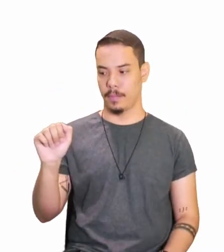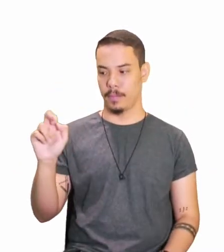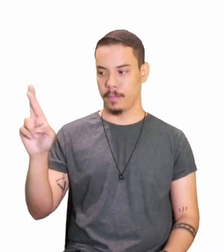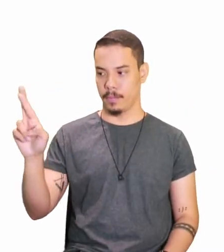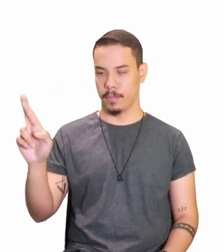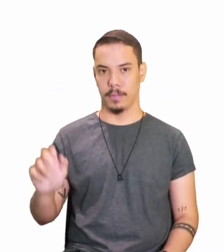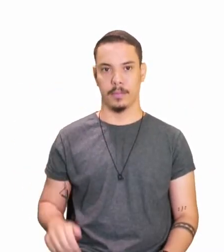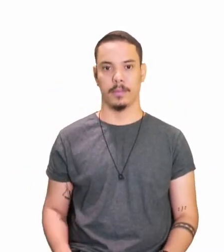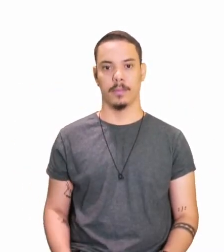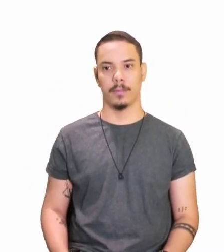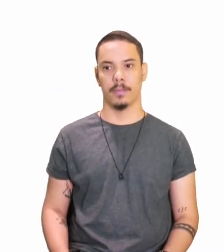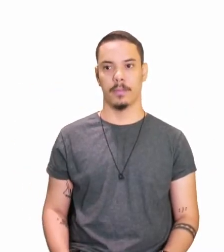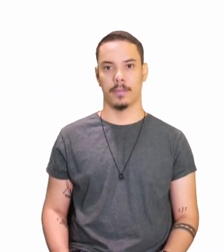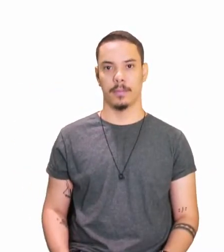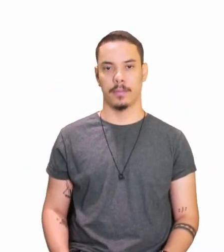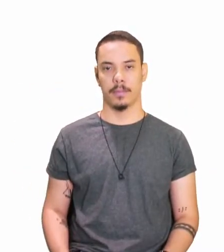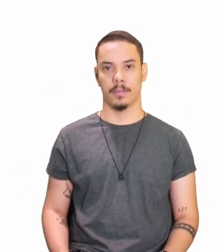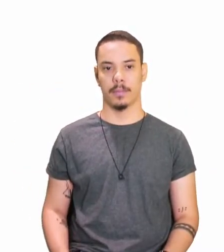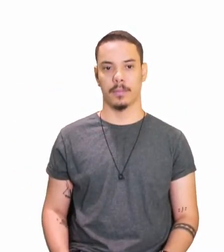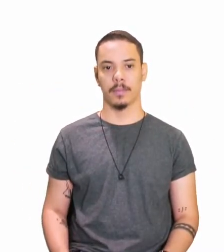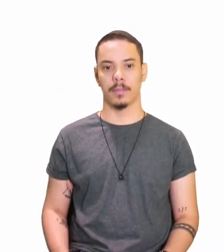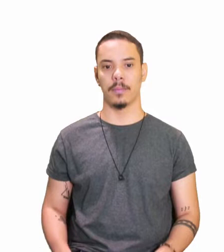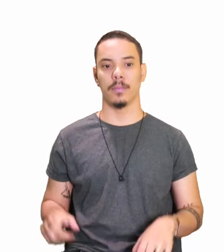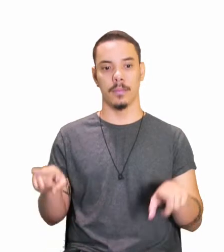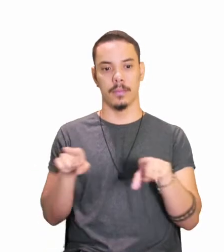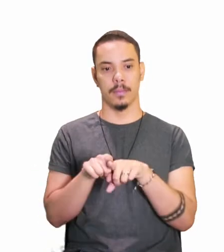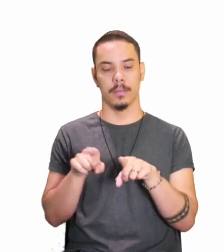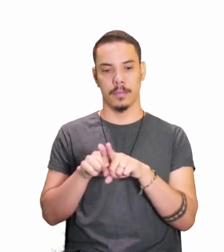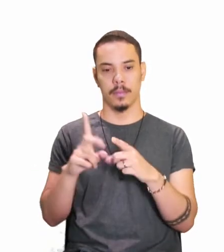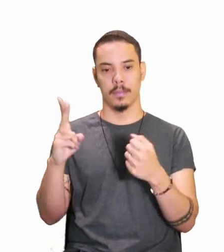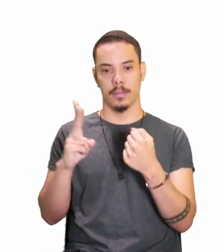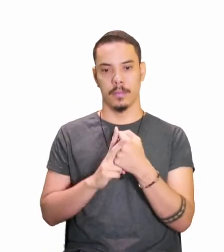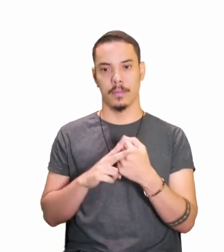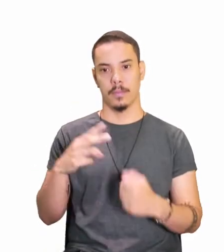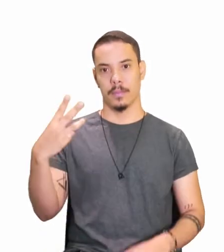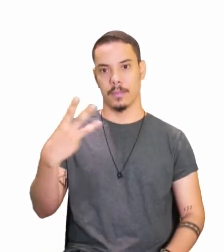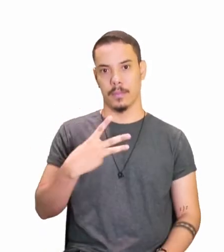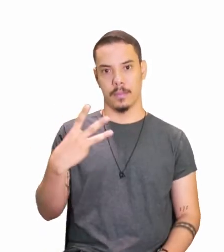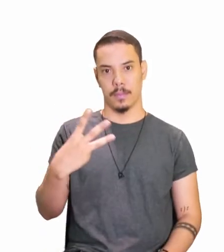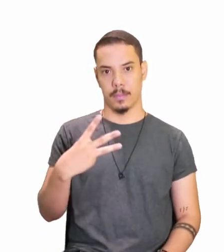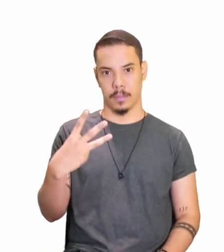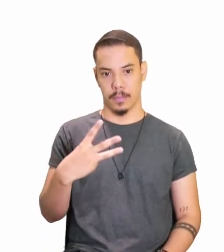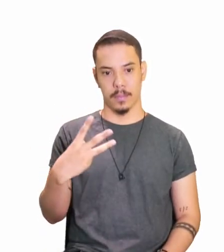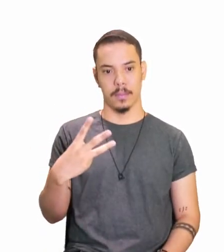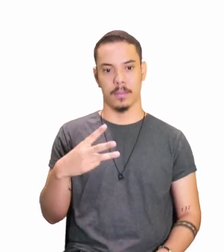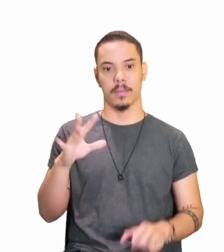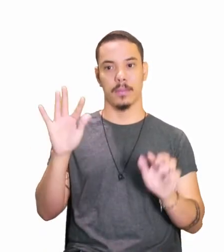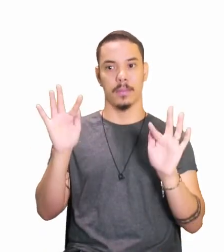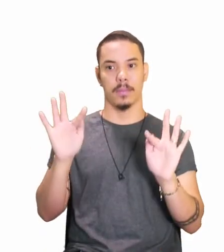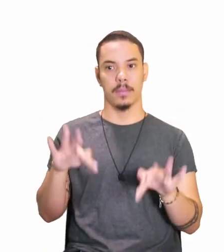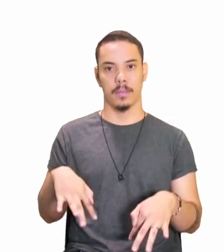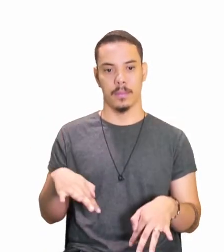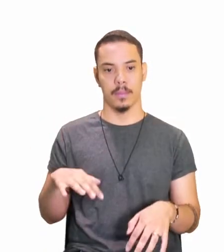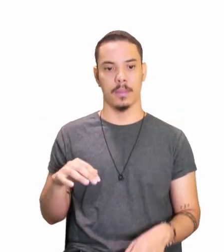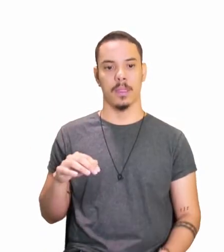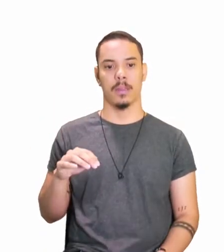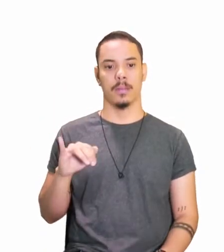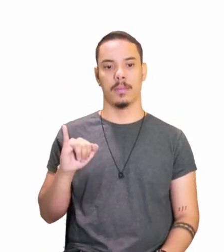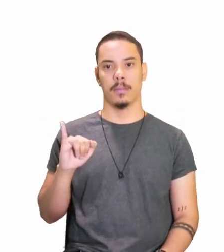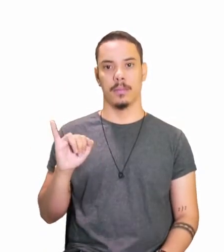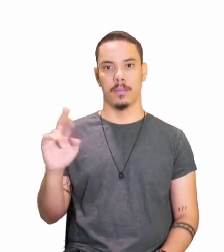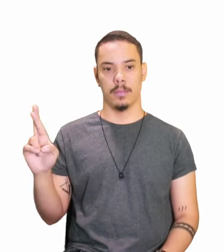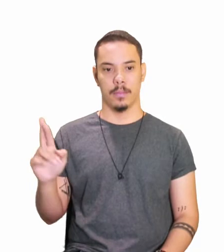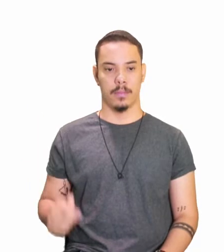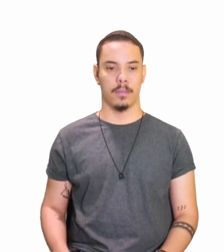Ar, tá certo? Temos também verbo da terceira conjugação, quando termina em que? Ir,